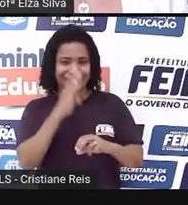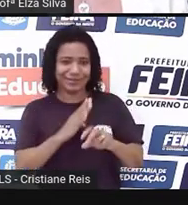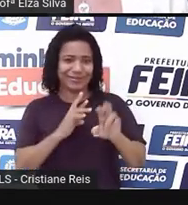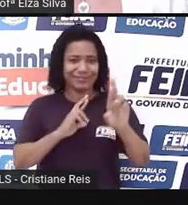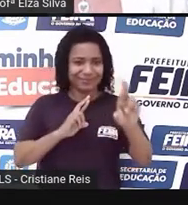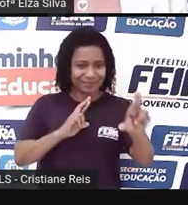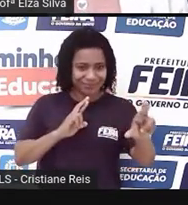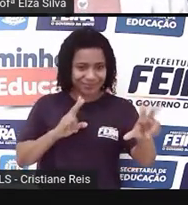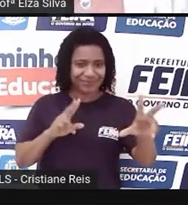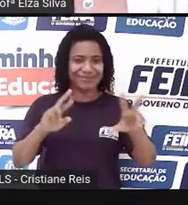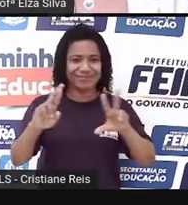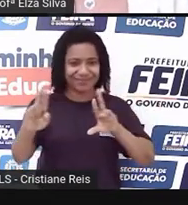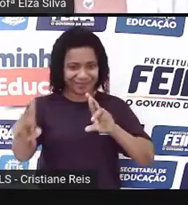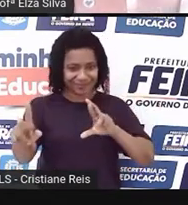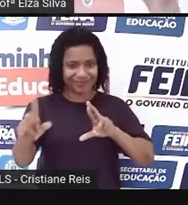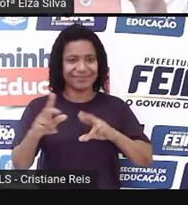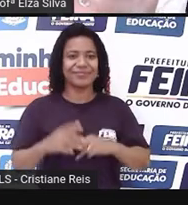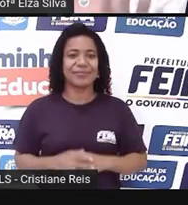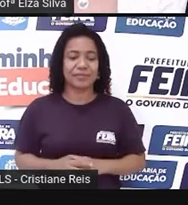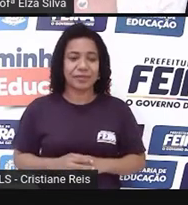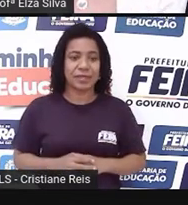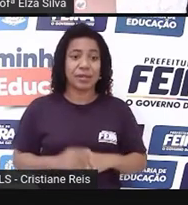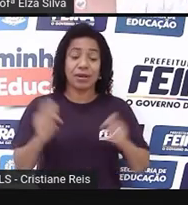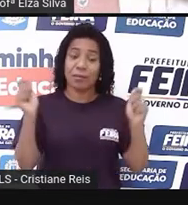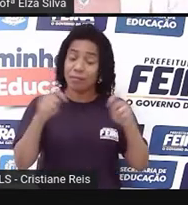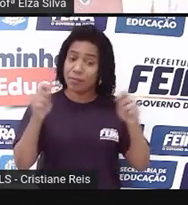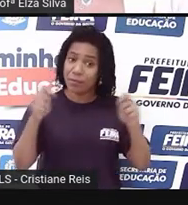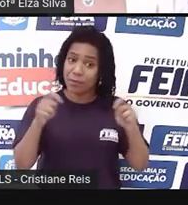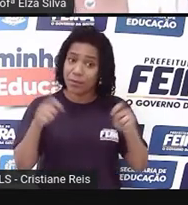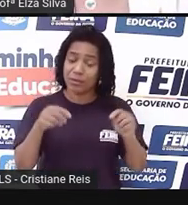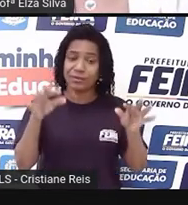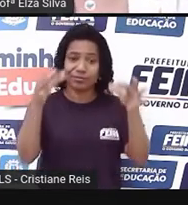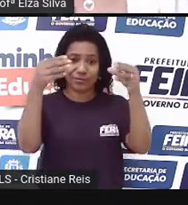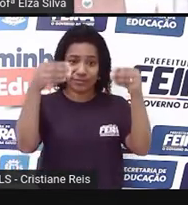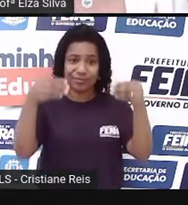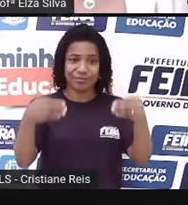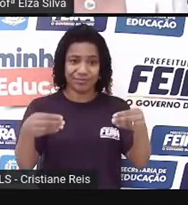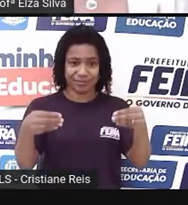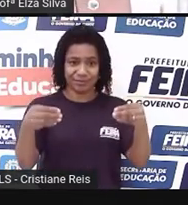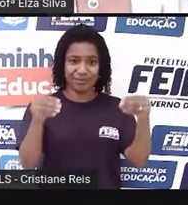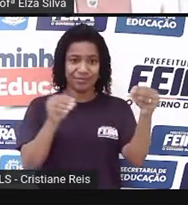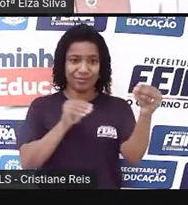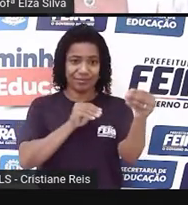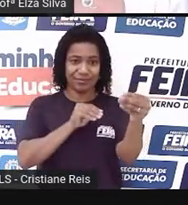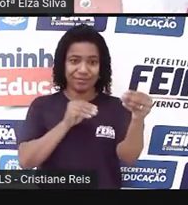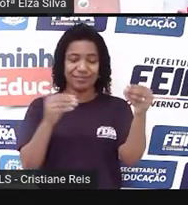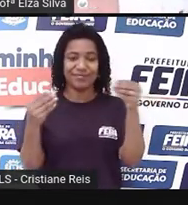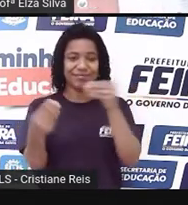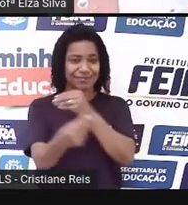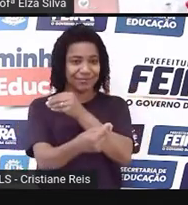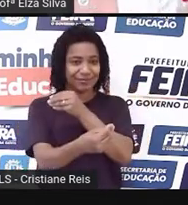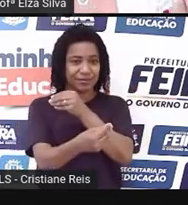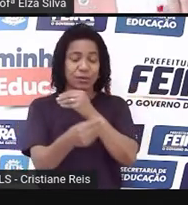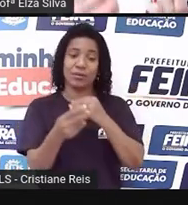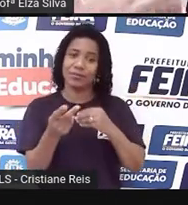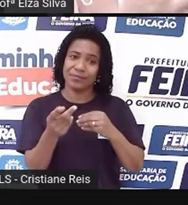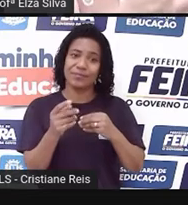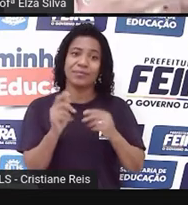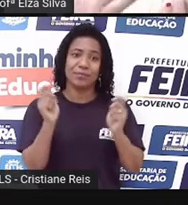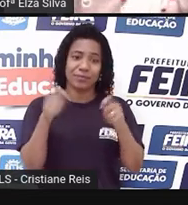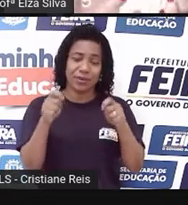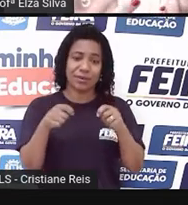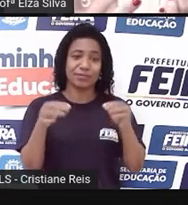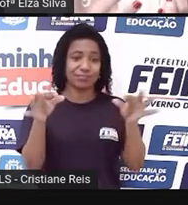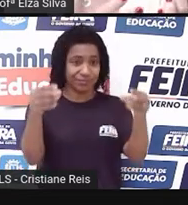Então, você pode optar por esta forma, que é a mais comum, ou, como eu acabei de dizer, colocar